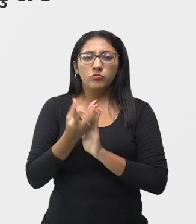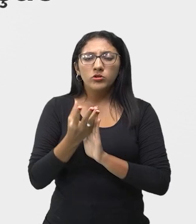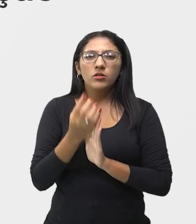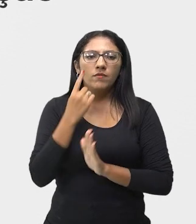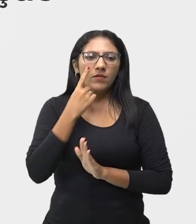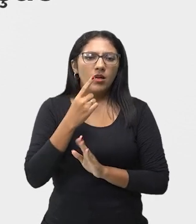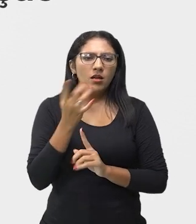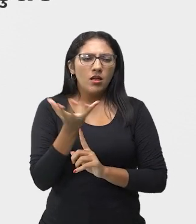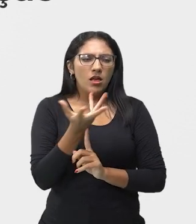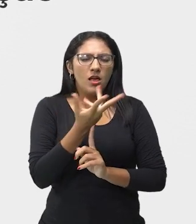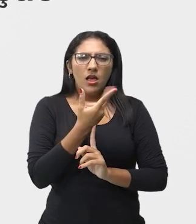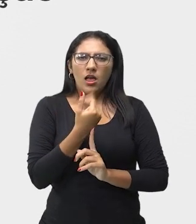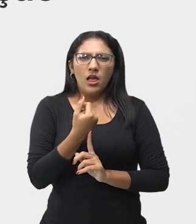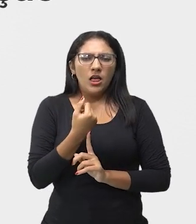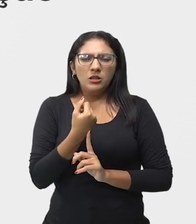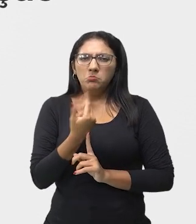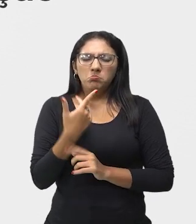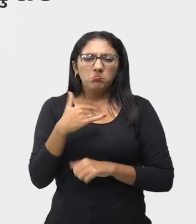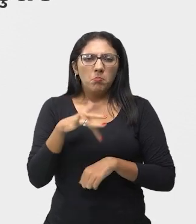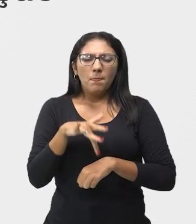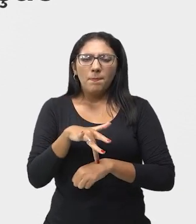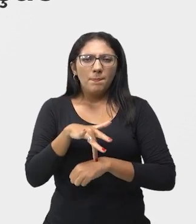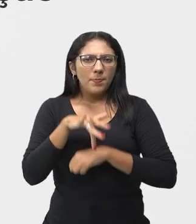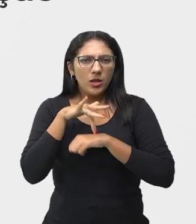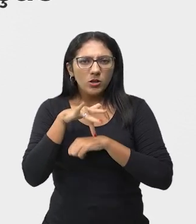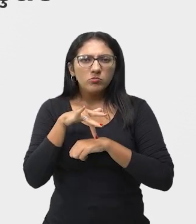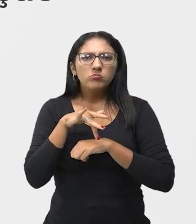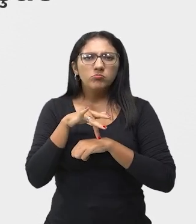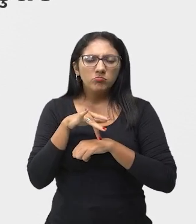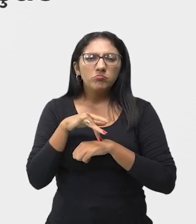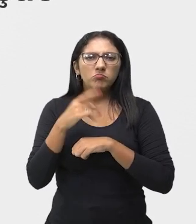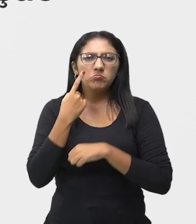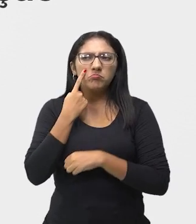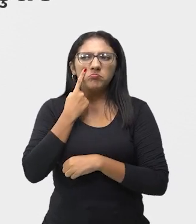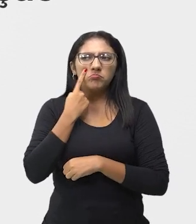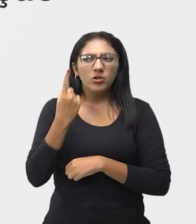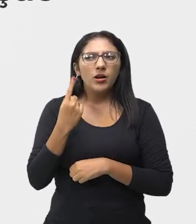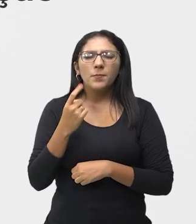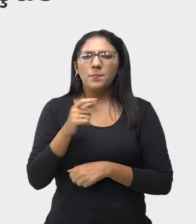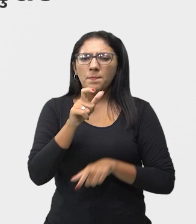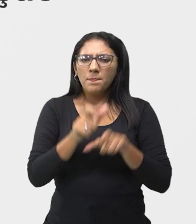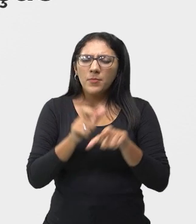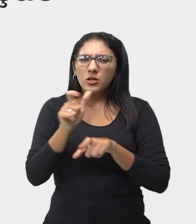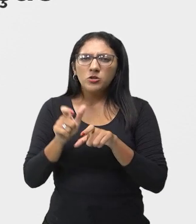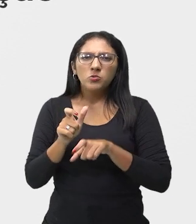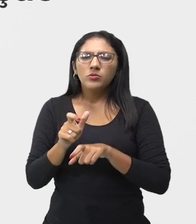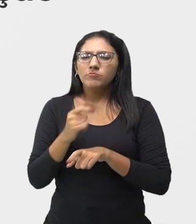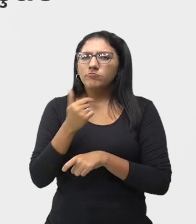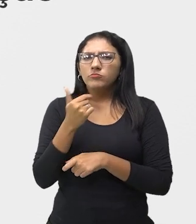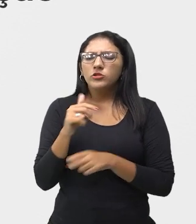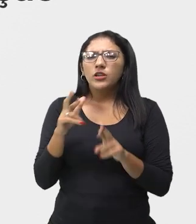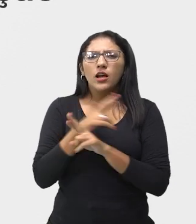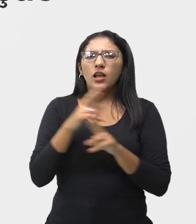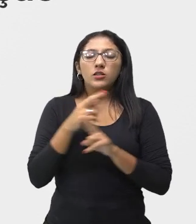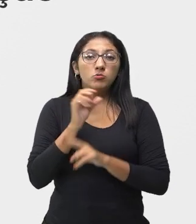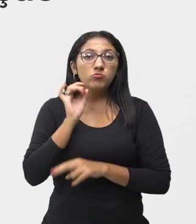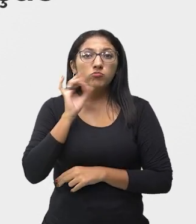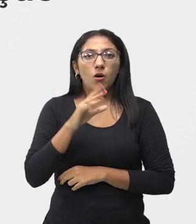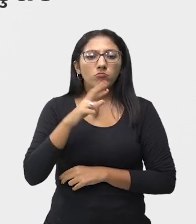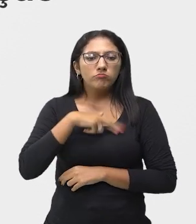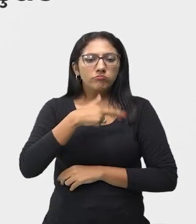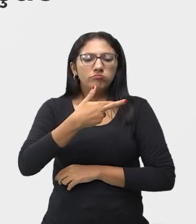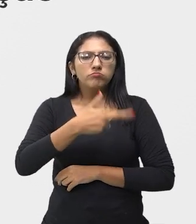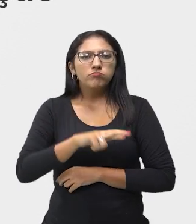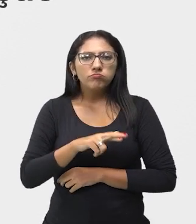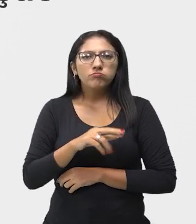uma arte profana na qual os artistas não estavam presos a temas religiosos